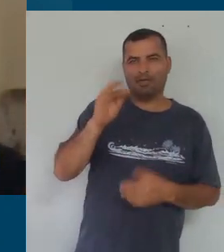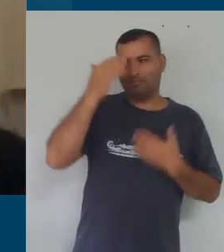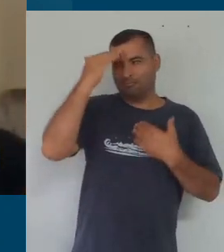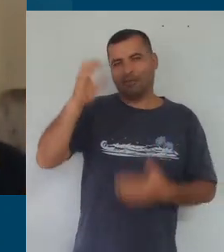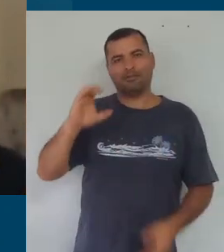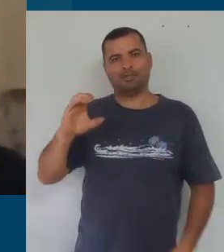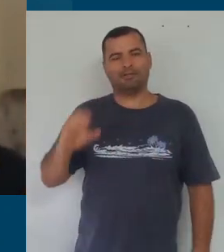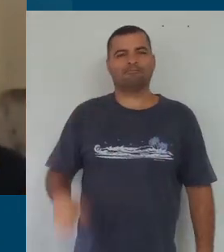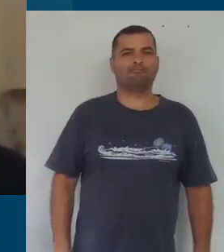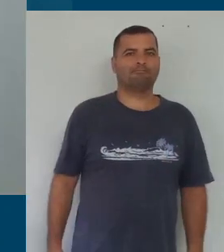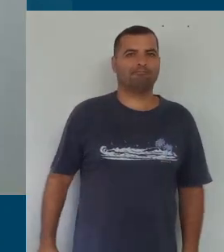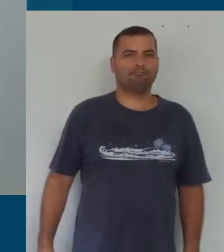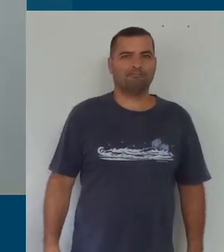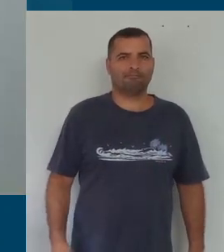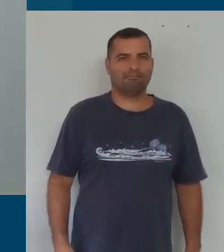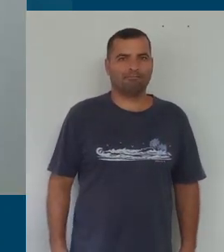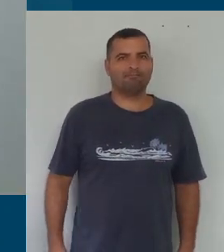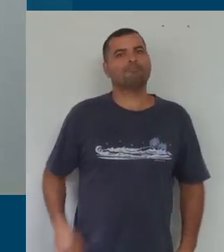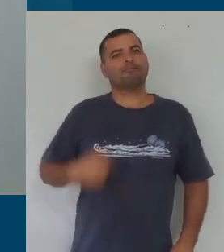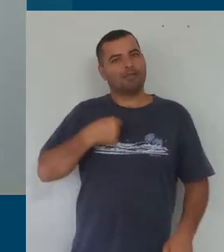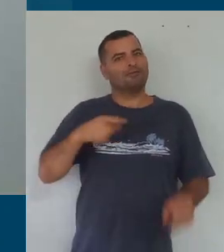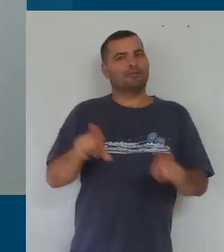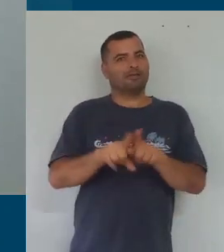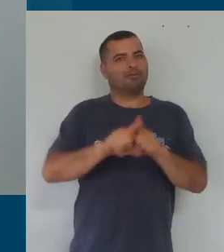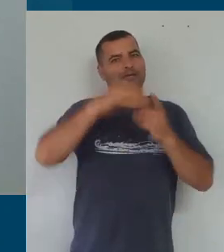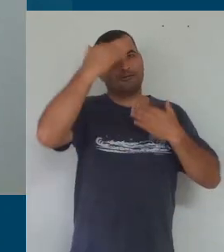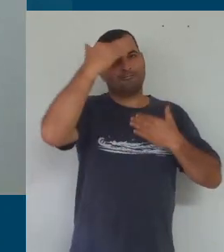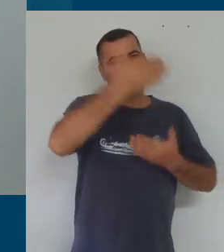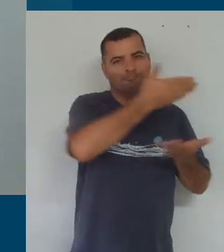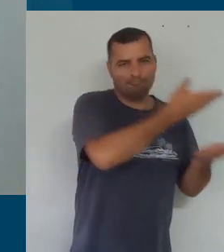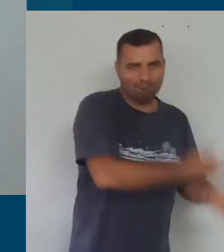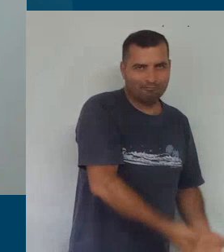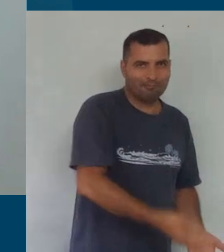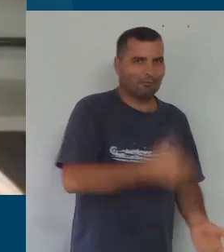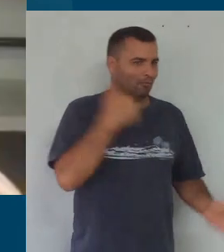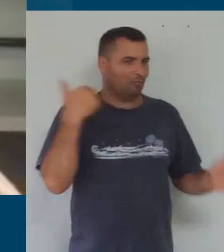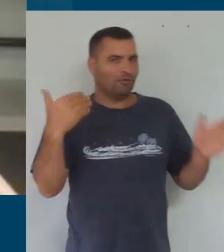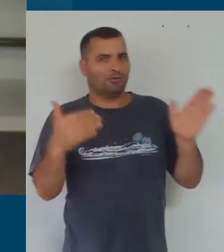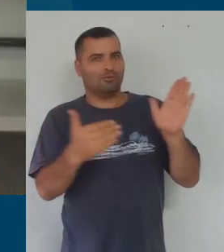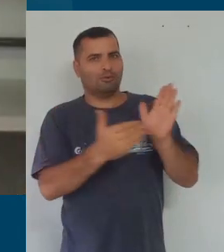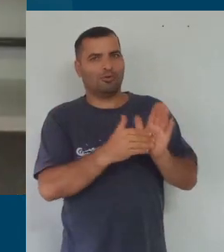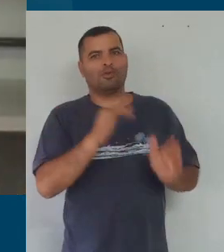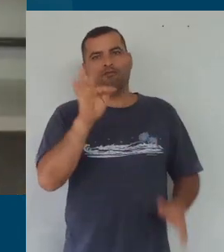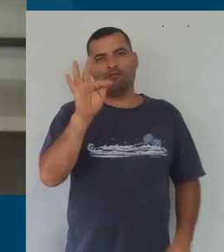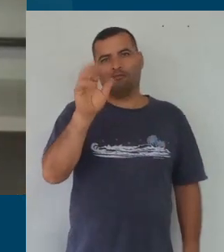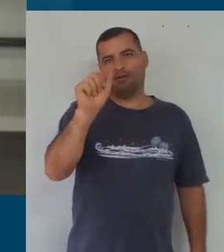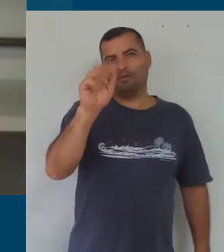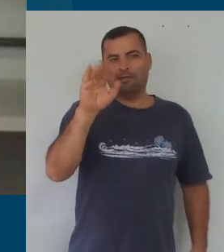Bom, eu que quero agradecer você a todos, né, não vou só, viu, Fabiana, só um minutinho,